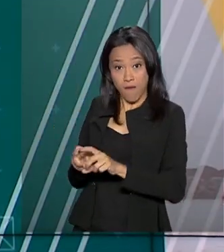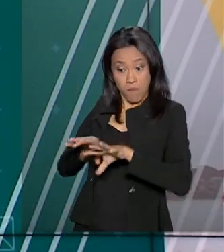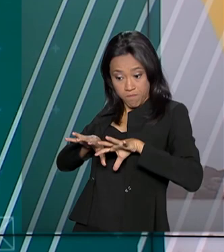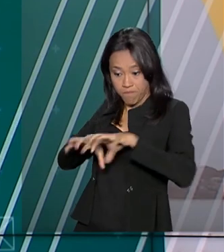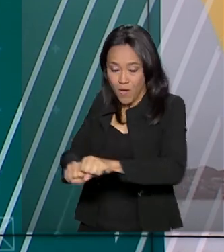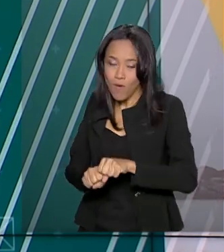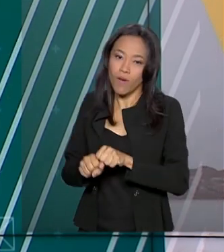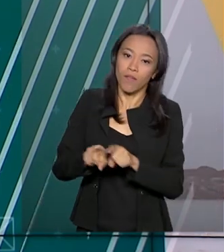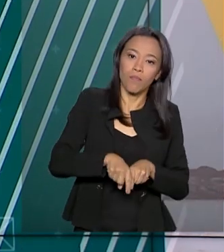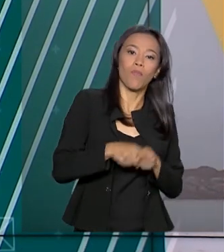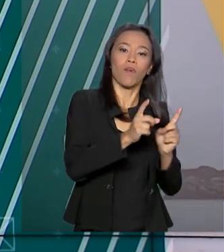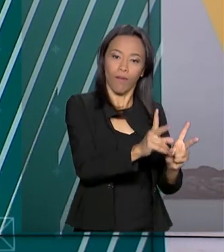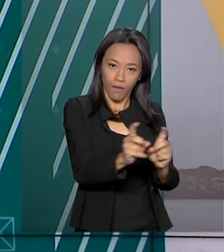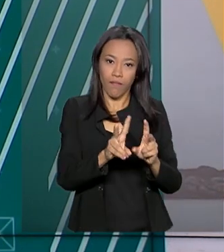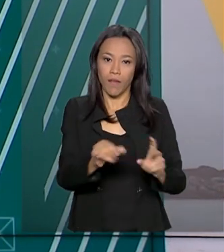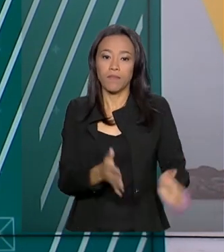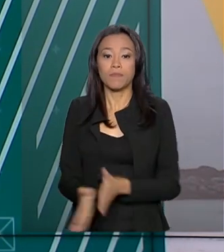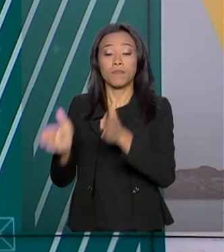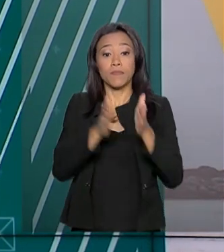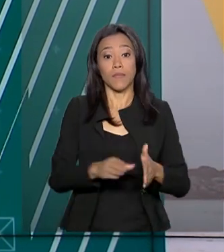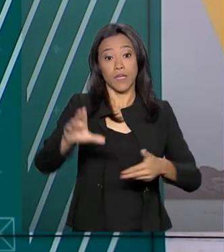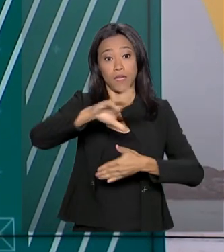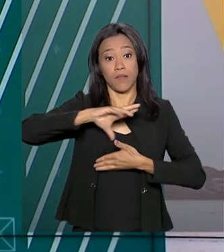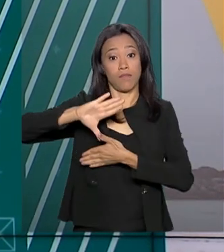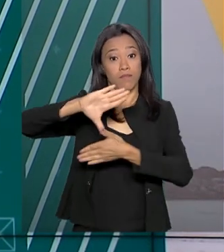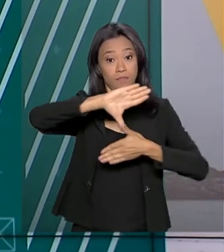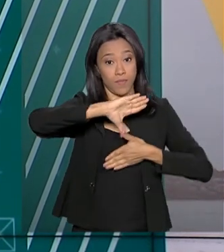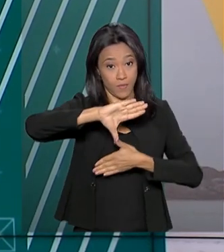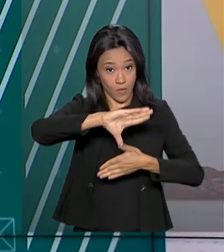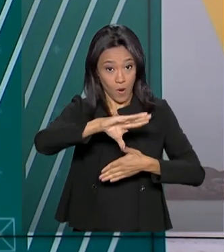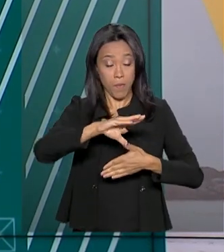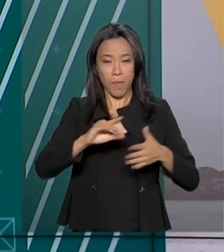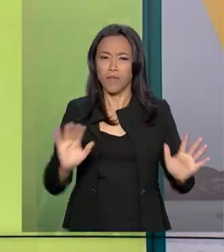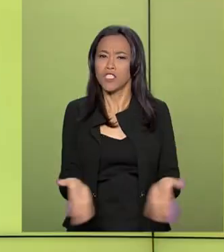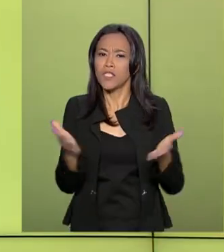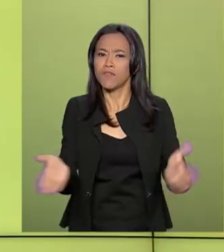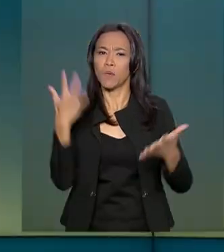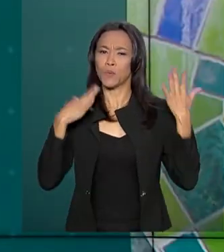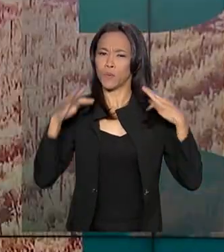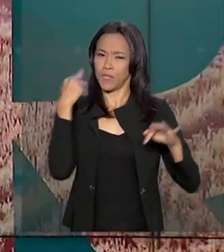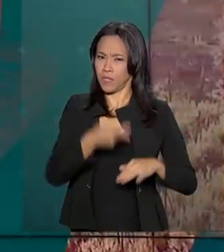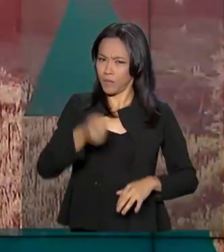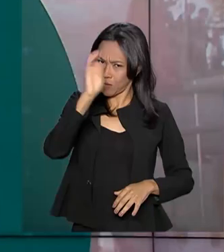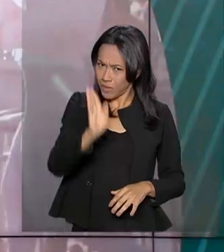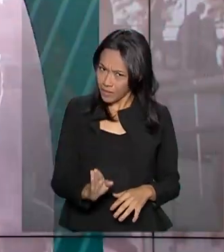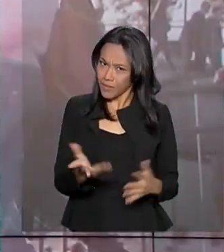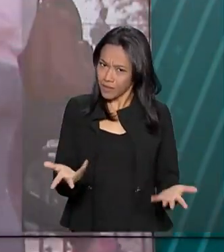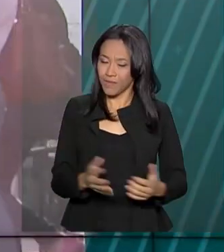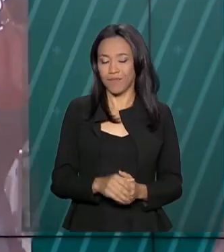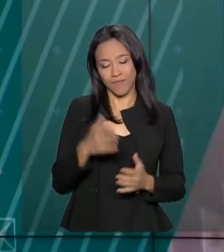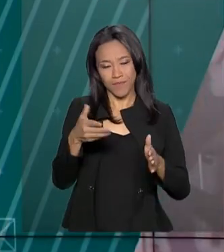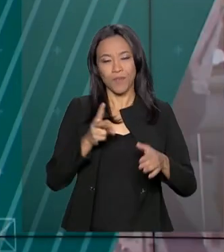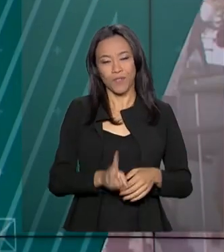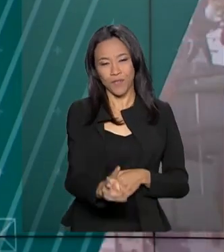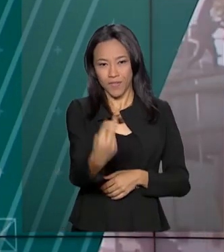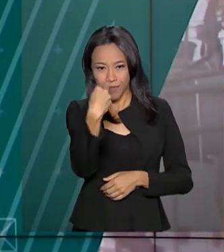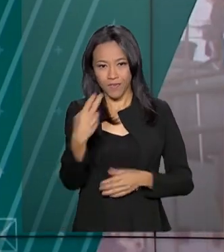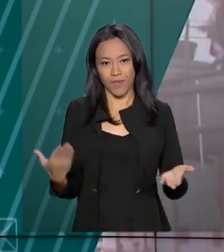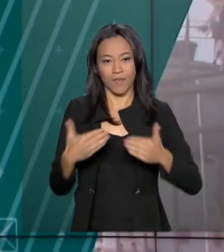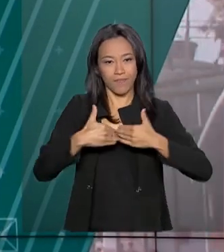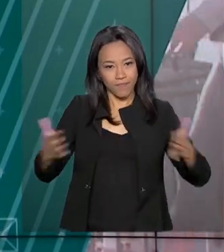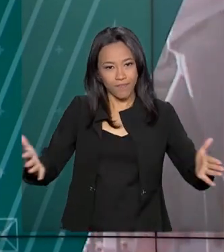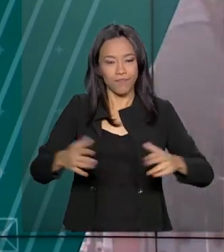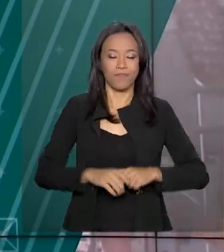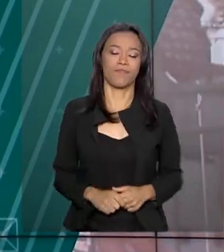o Ministério do Turismo aproveita a Copa América para promover campanha de incentivo a viagens pelo Brasil. Fique com a gente. O Brasil em Dia